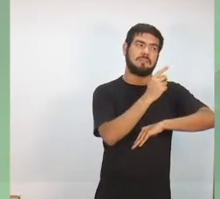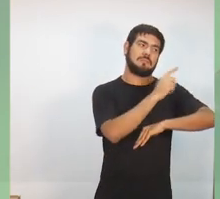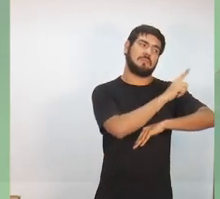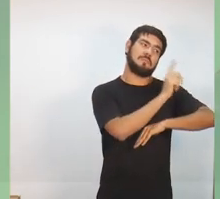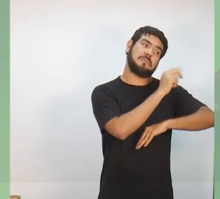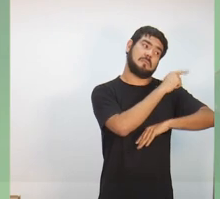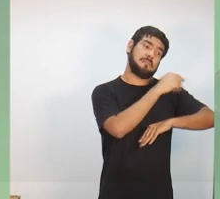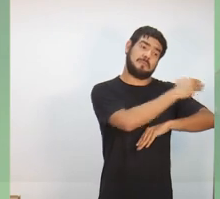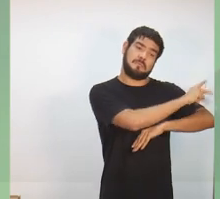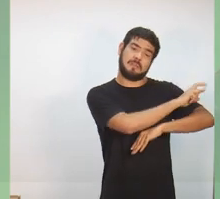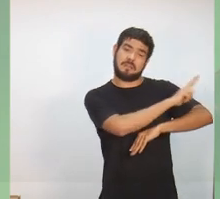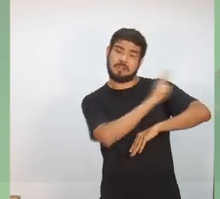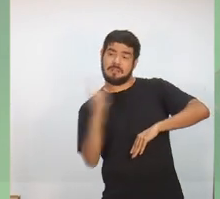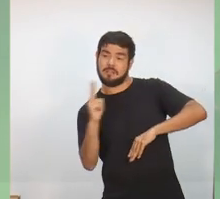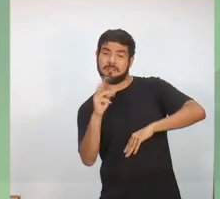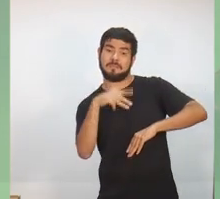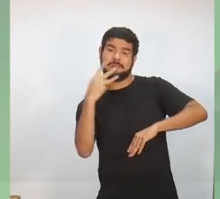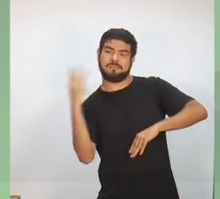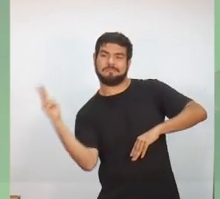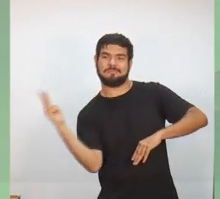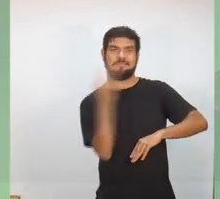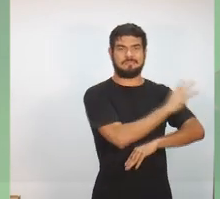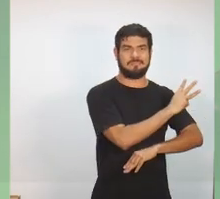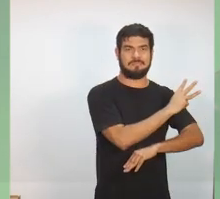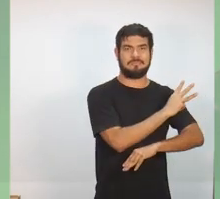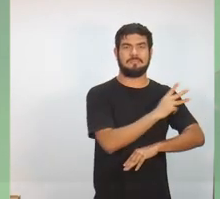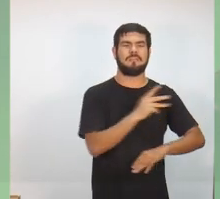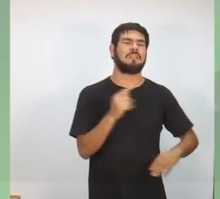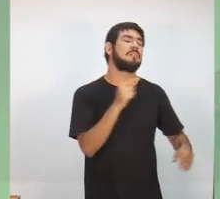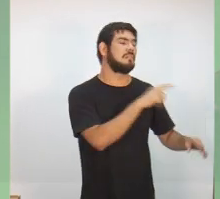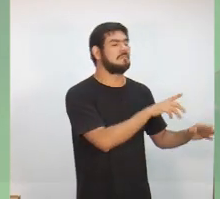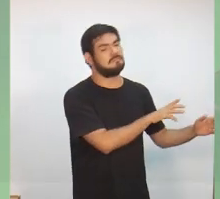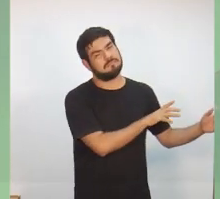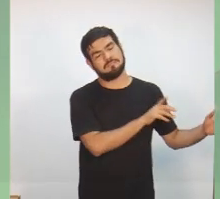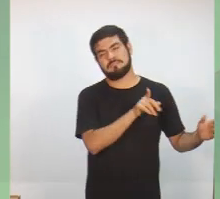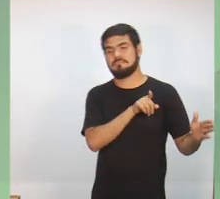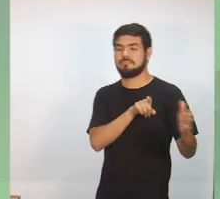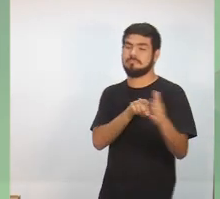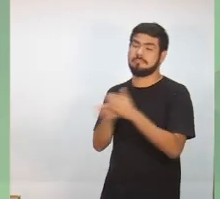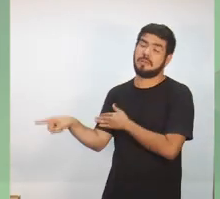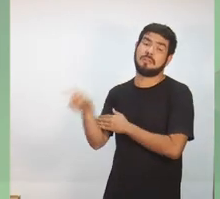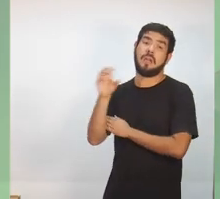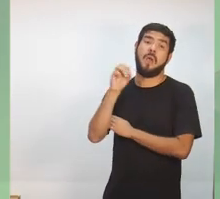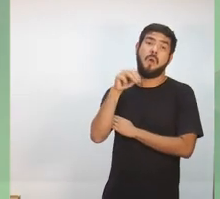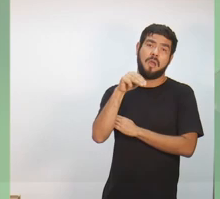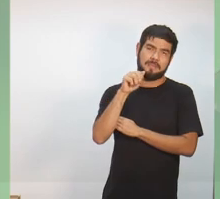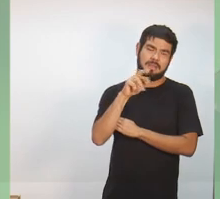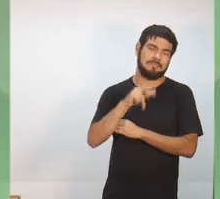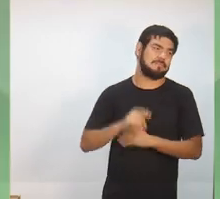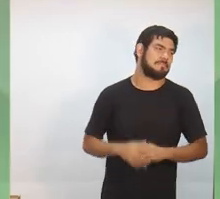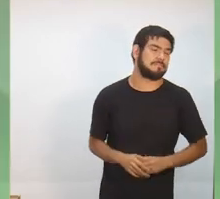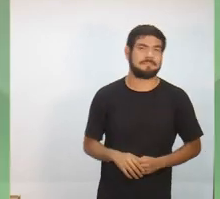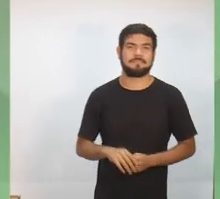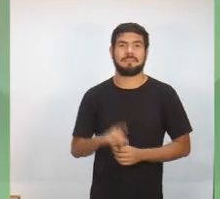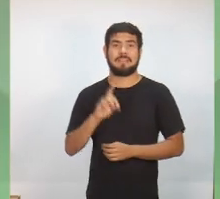réplica, 1 minuto e 30 para tréplica. Candidato Davi Almeida pergunta para Omar Aziz. 30 segundos.